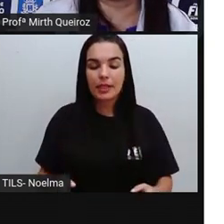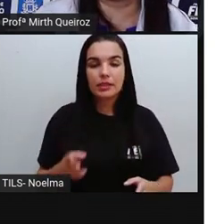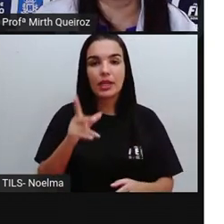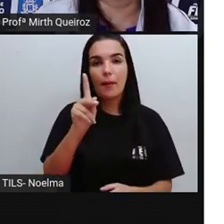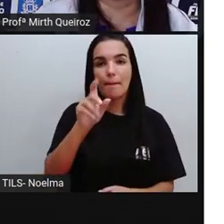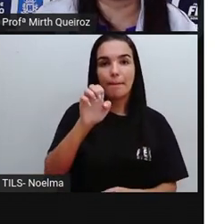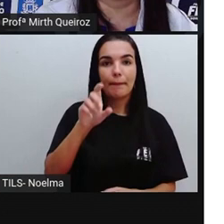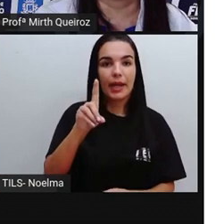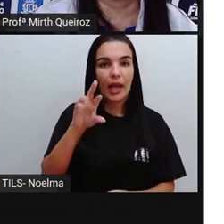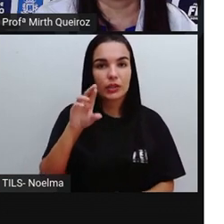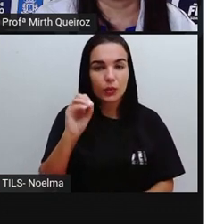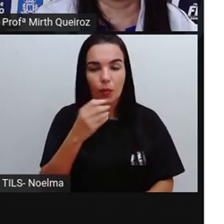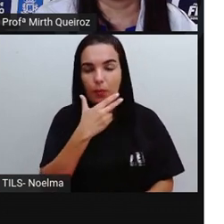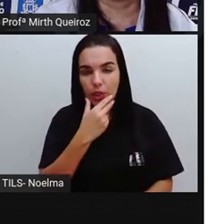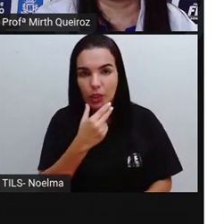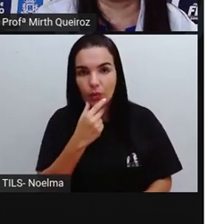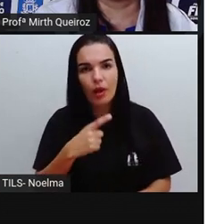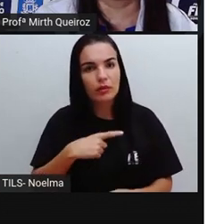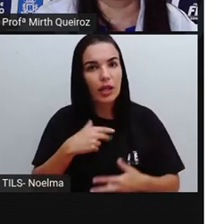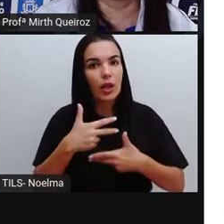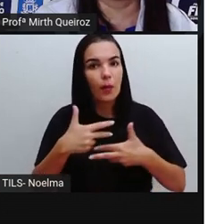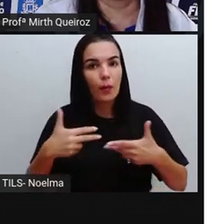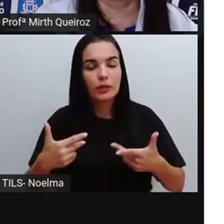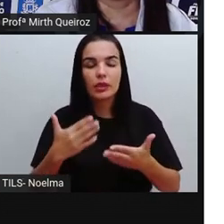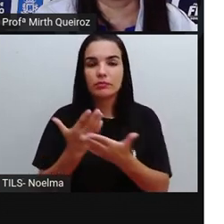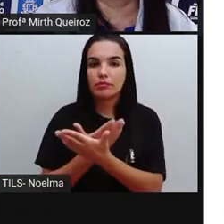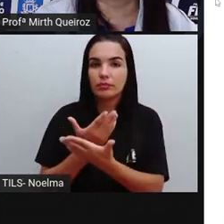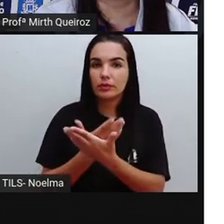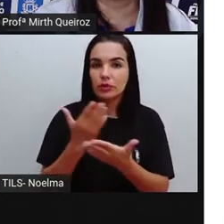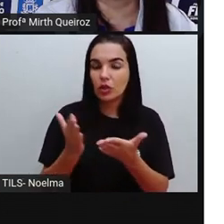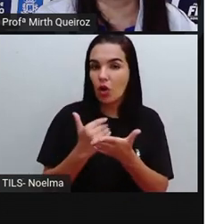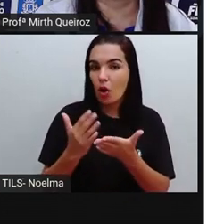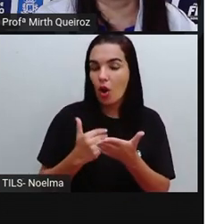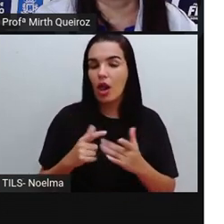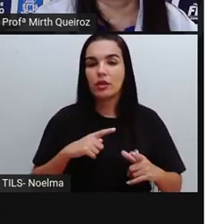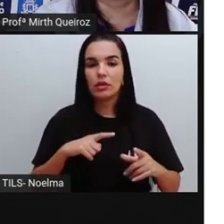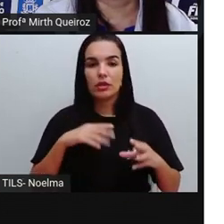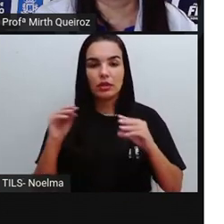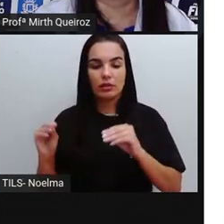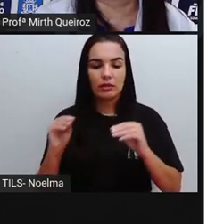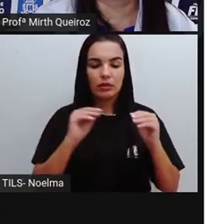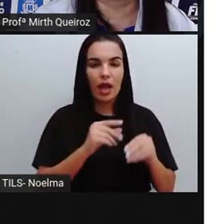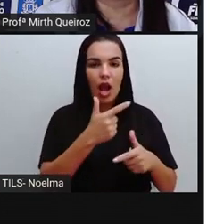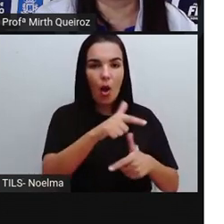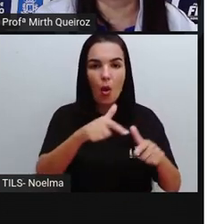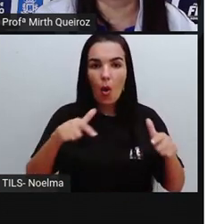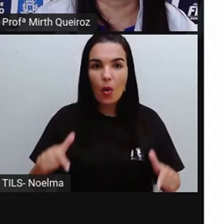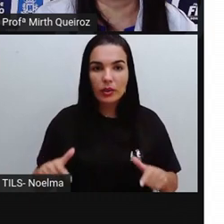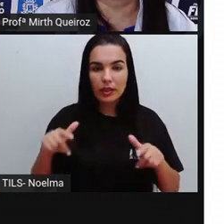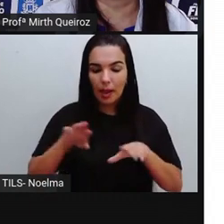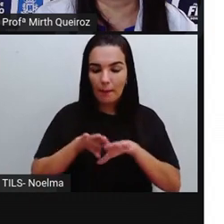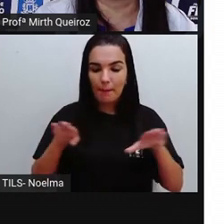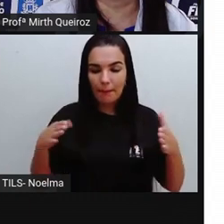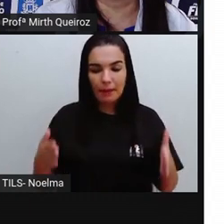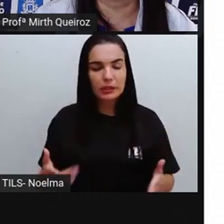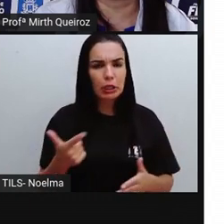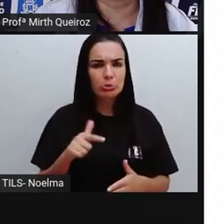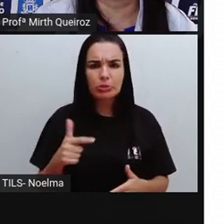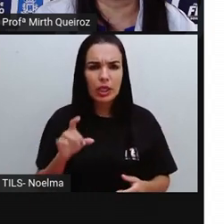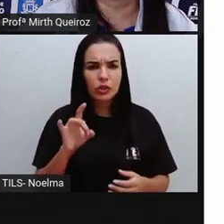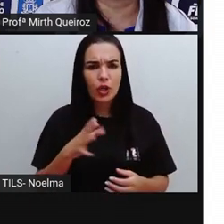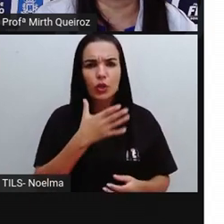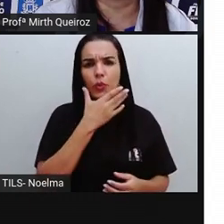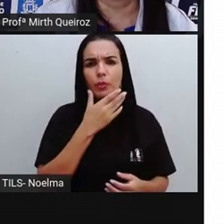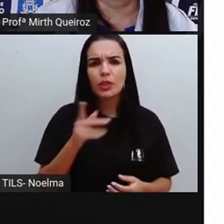escolares, né? Algo que não acontece nas outras cadeiras, exceto aqui